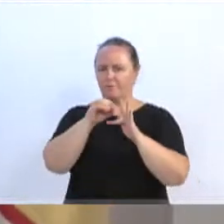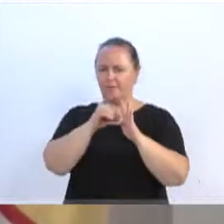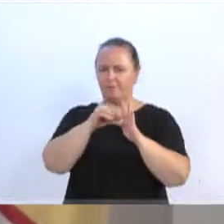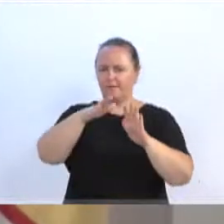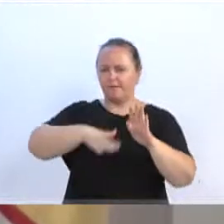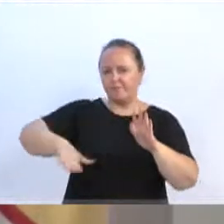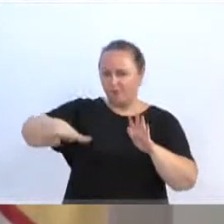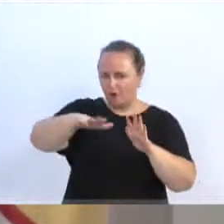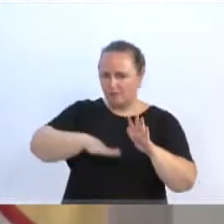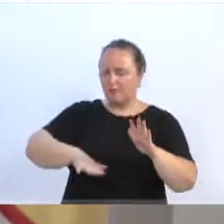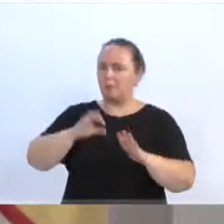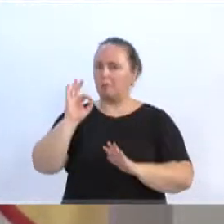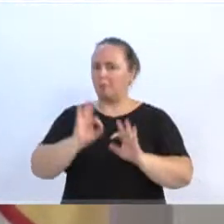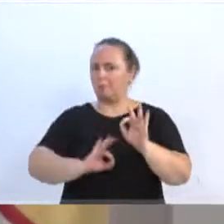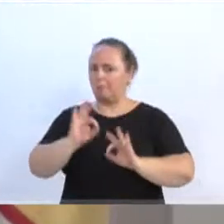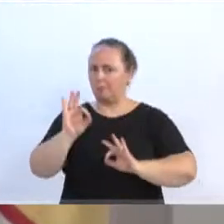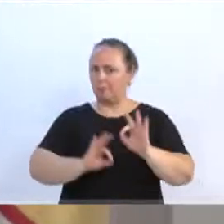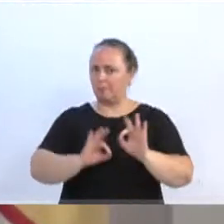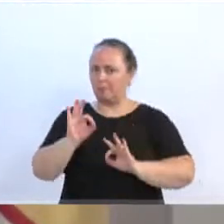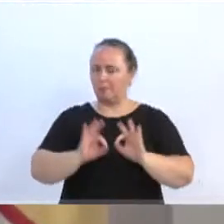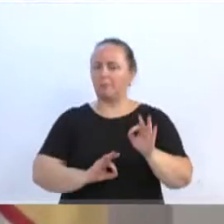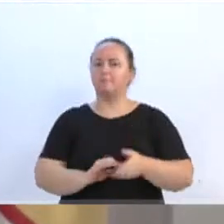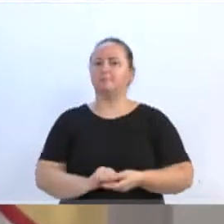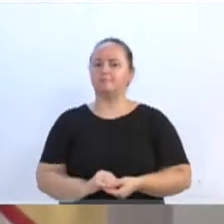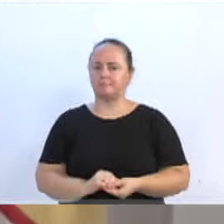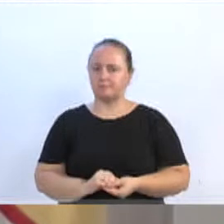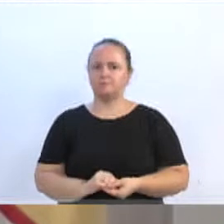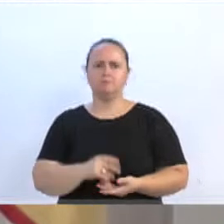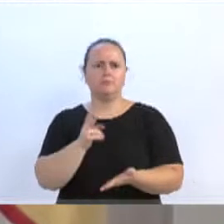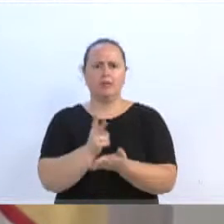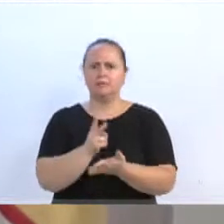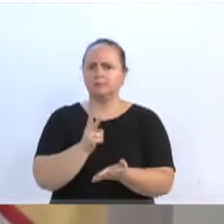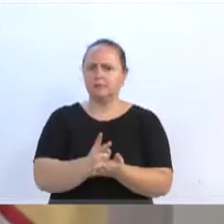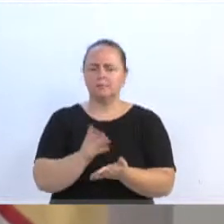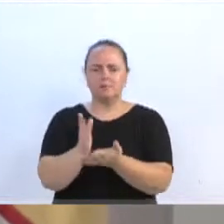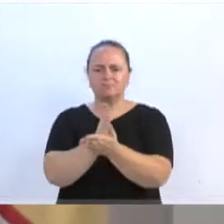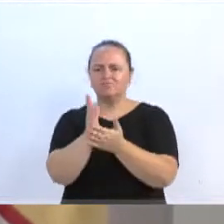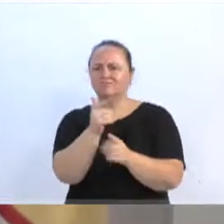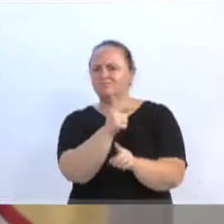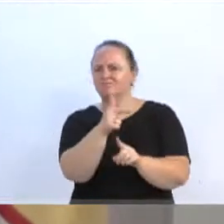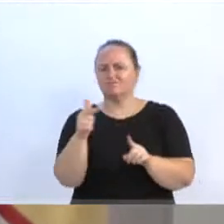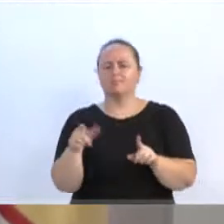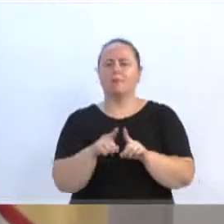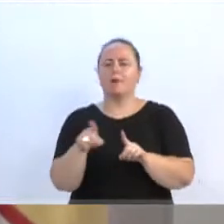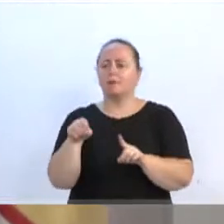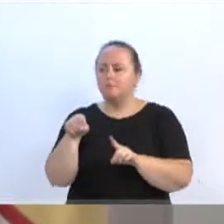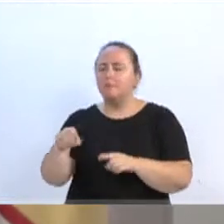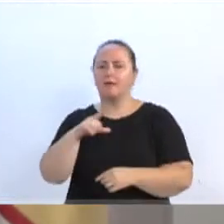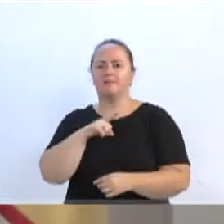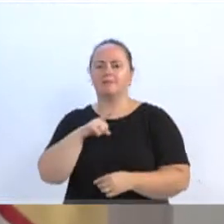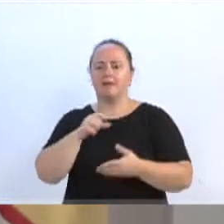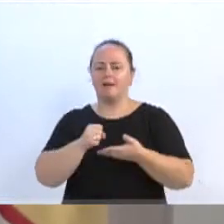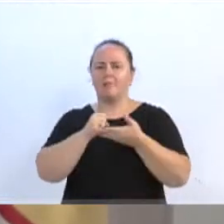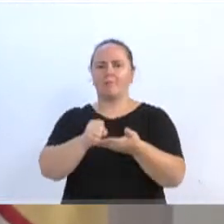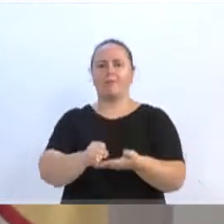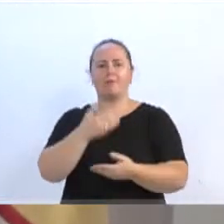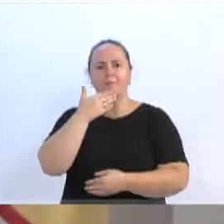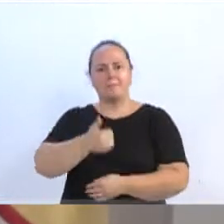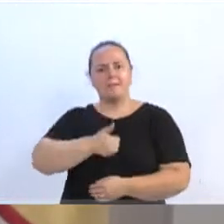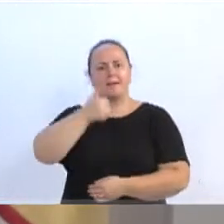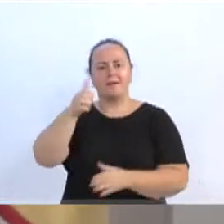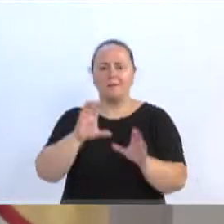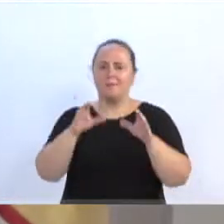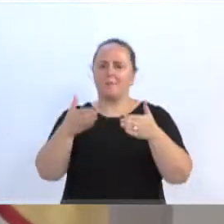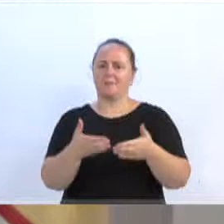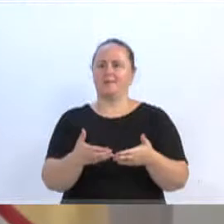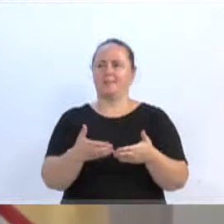organizadas, sempre tiveram excelentes presidentes tocando lá, não que as outras não tenham, mas sempre tiveram aí um apoio, talvez, um pouco maior da comunidade,